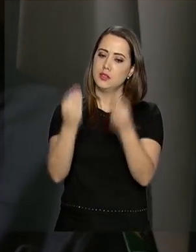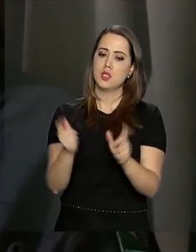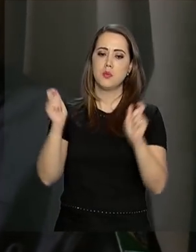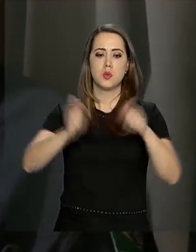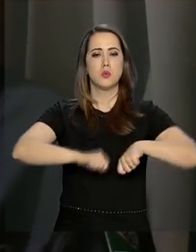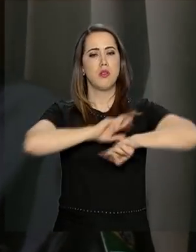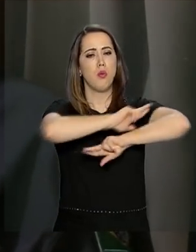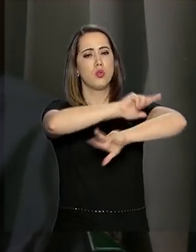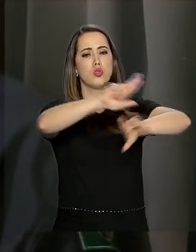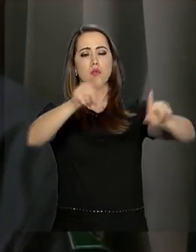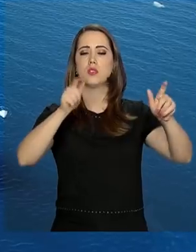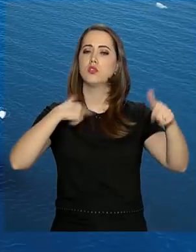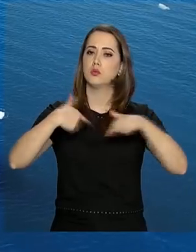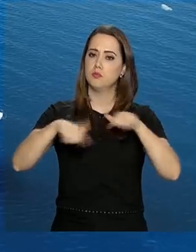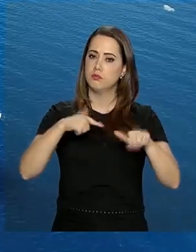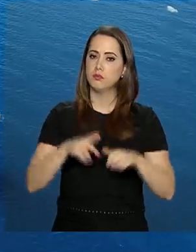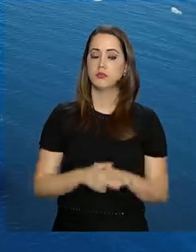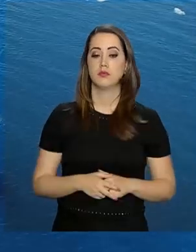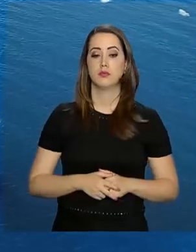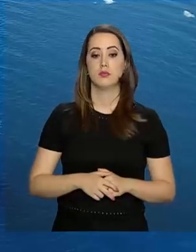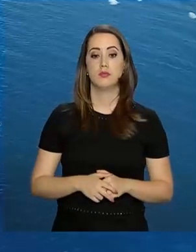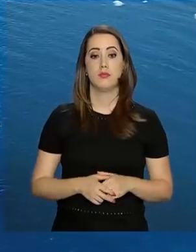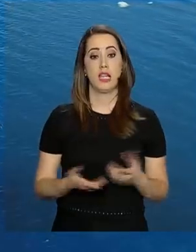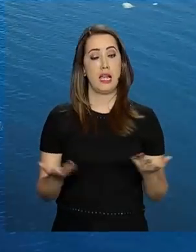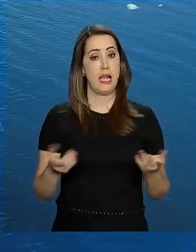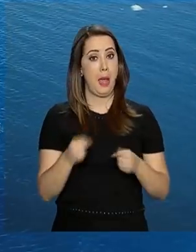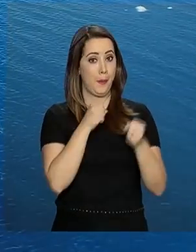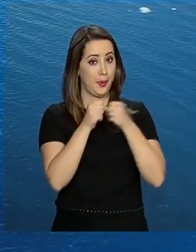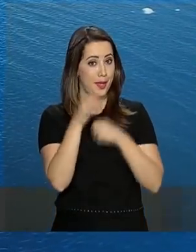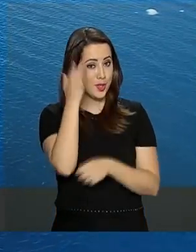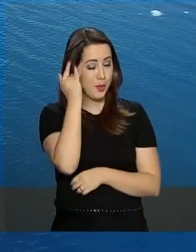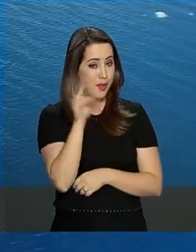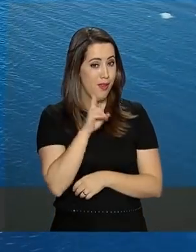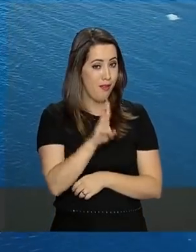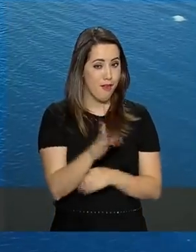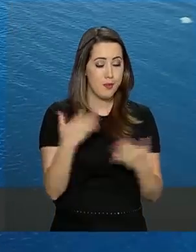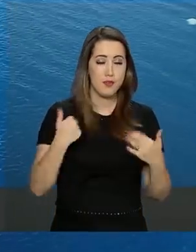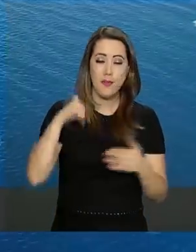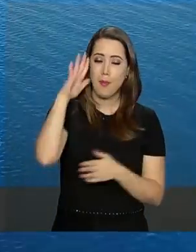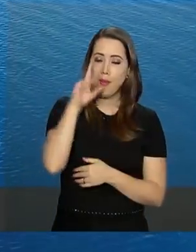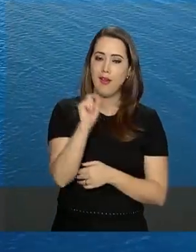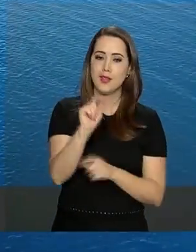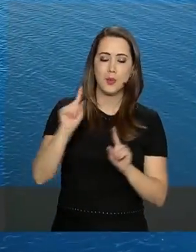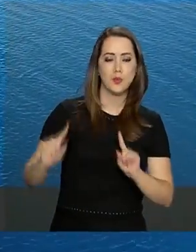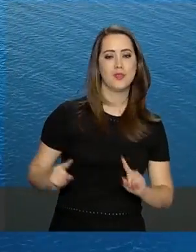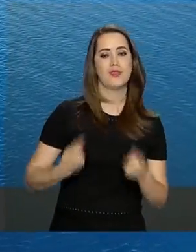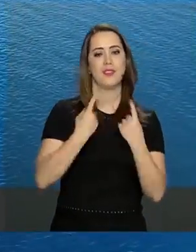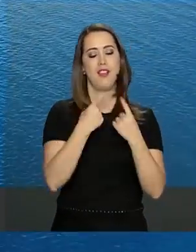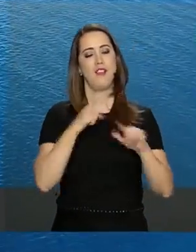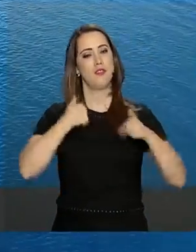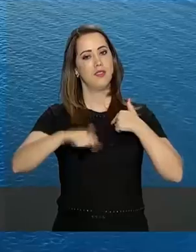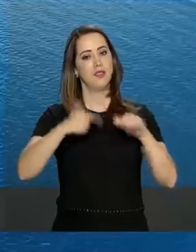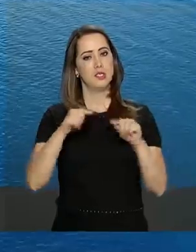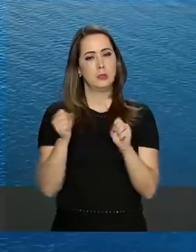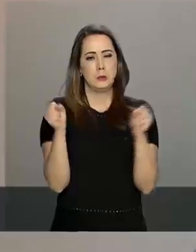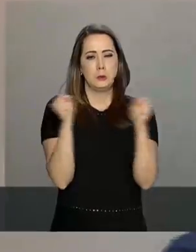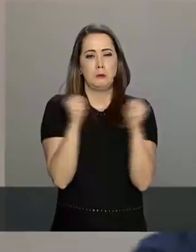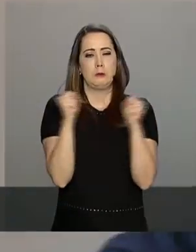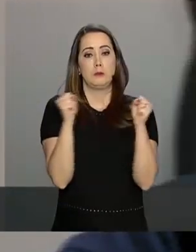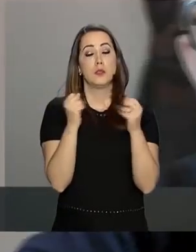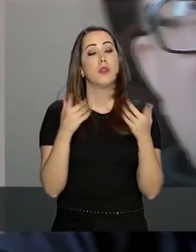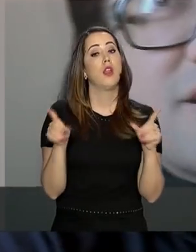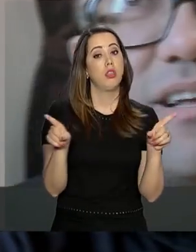possibilidades da gente poder atuar. Na reportagem de amanhã vamos saber um pouco mais dos desafios dessa missão congelante